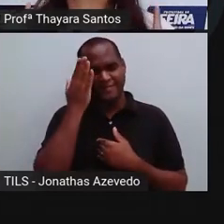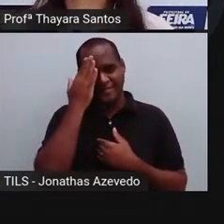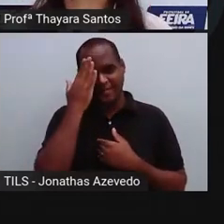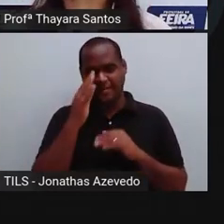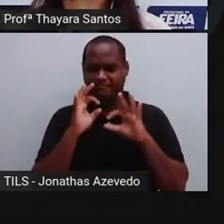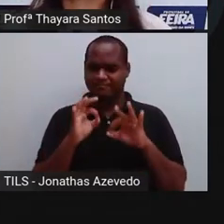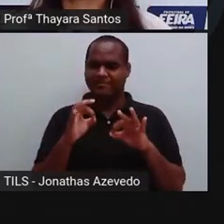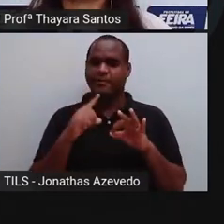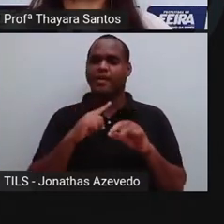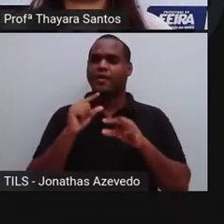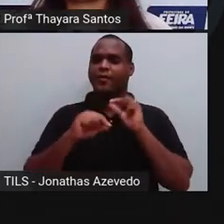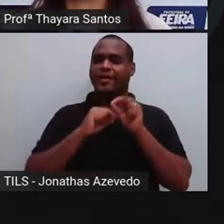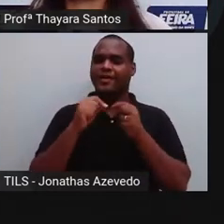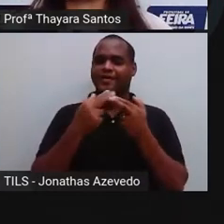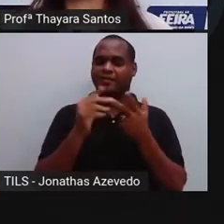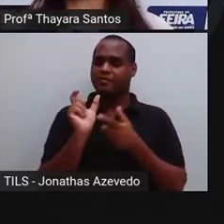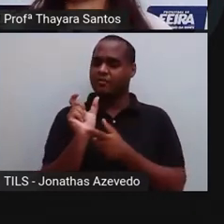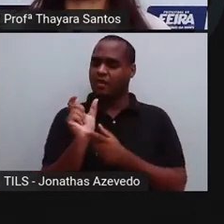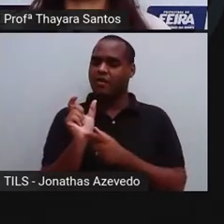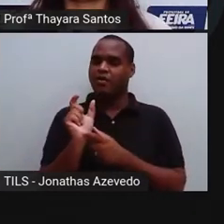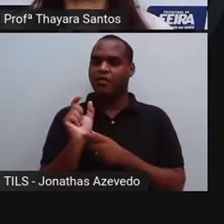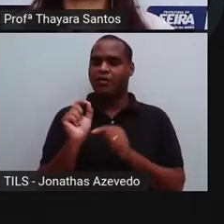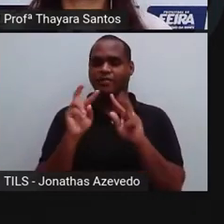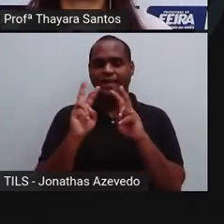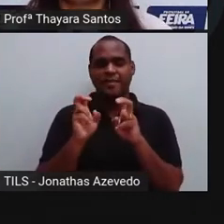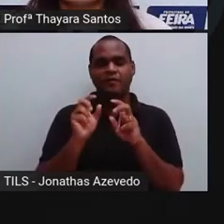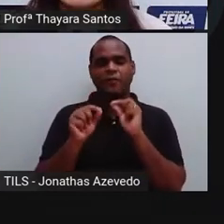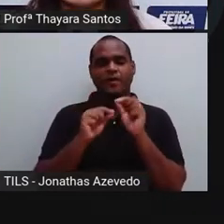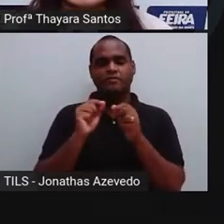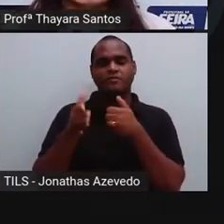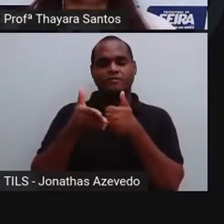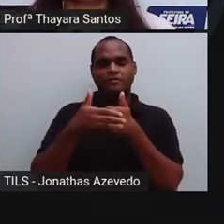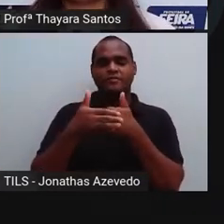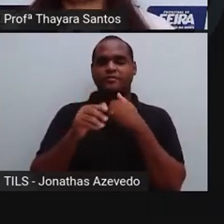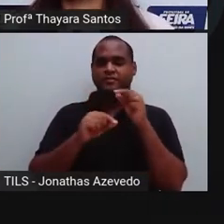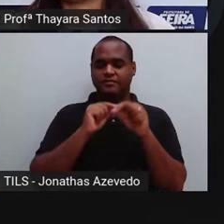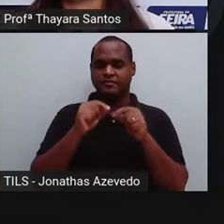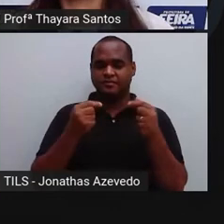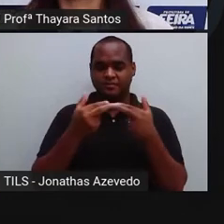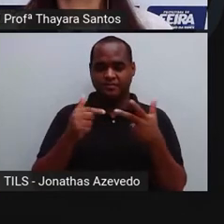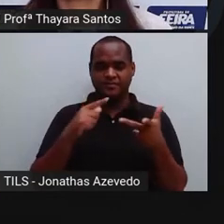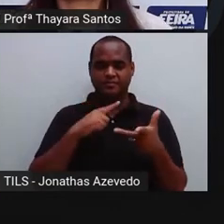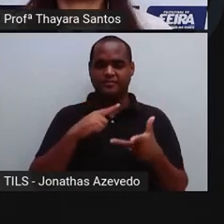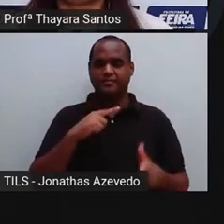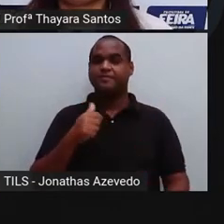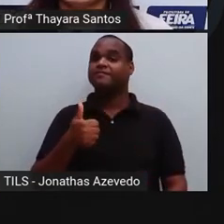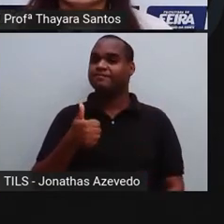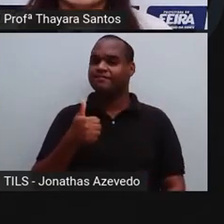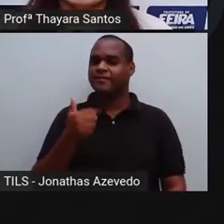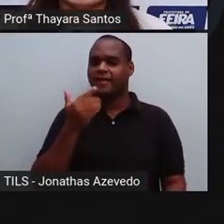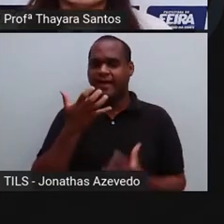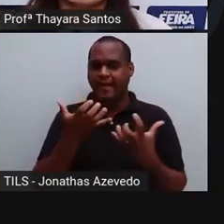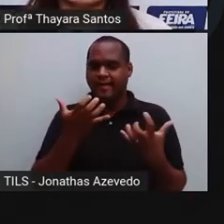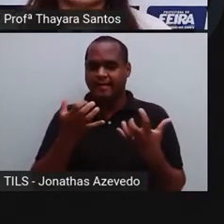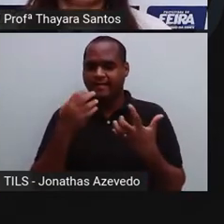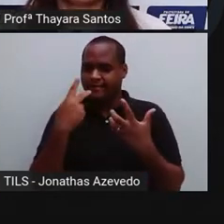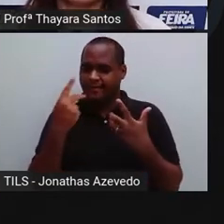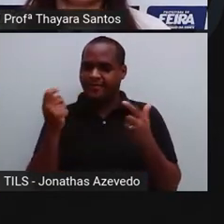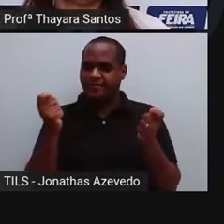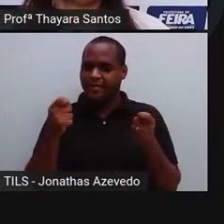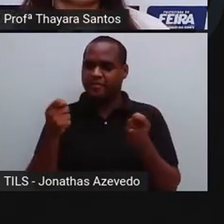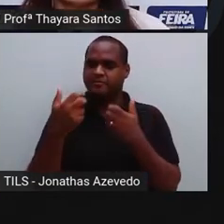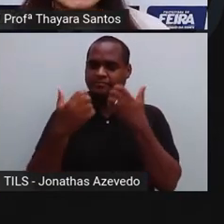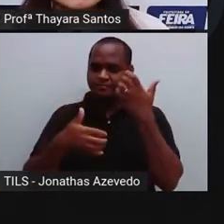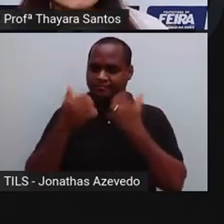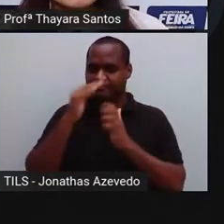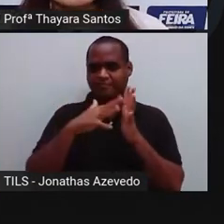acertar qual era a palavra, qual era o termo que estava escondido ali embaixo. E se vocês quiserem, depois vocês podem ir